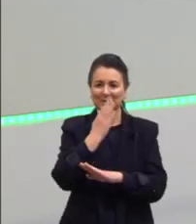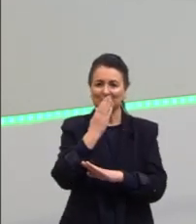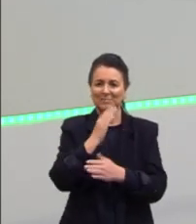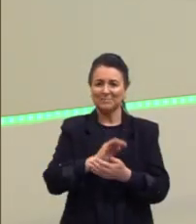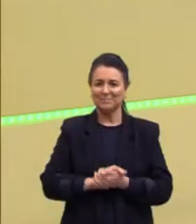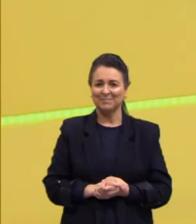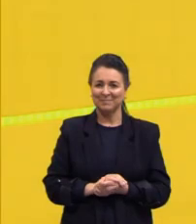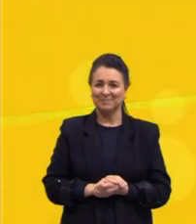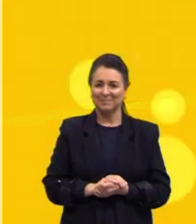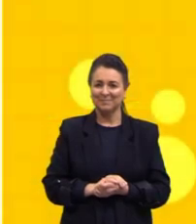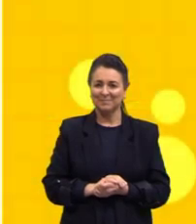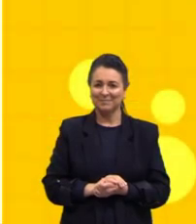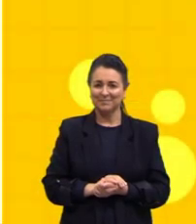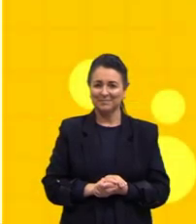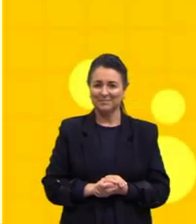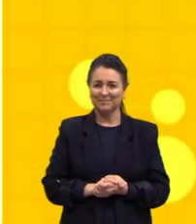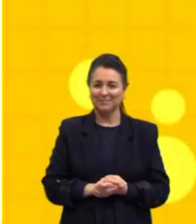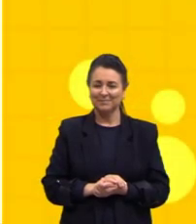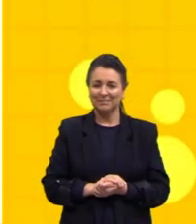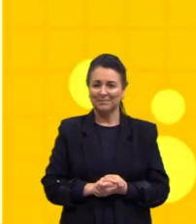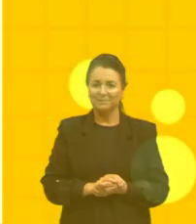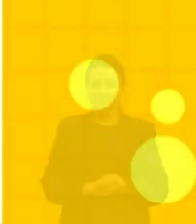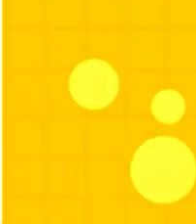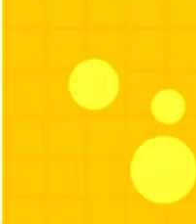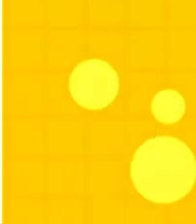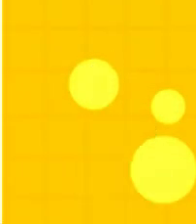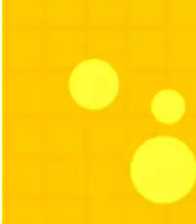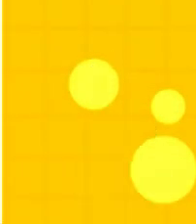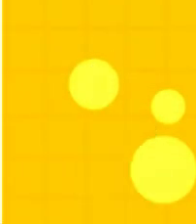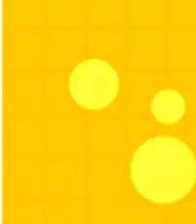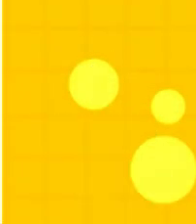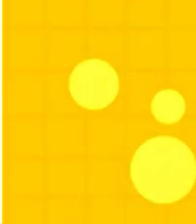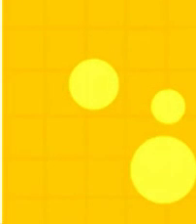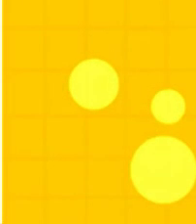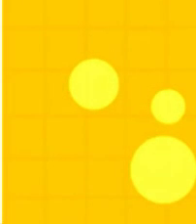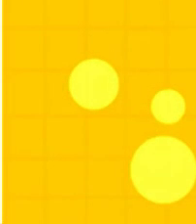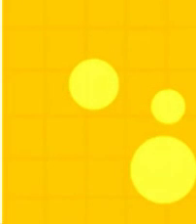aula linda tchau linda tchau